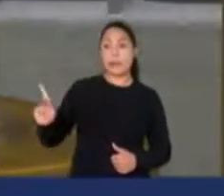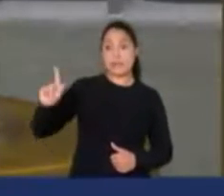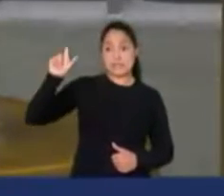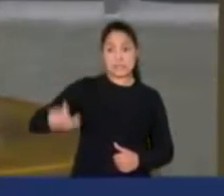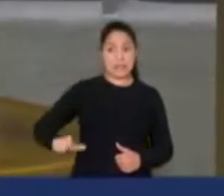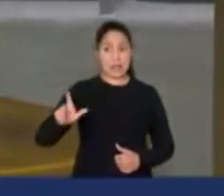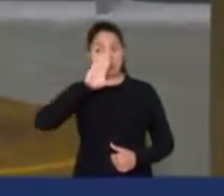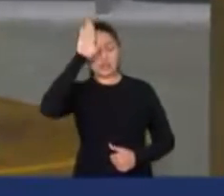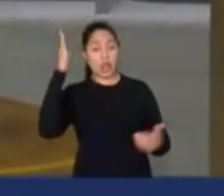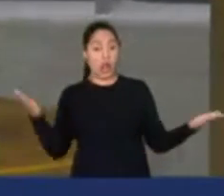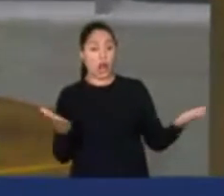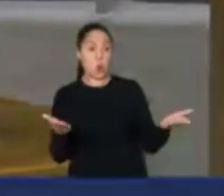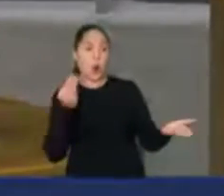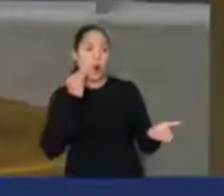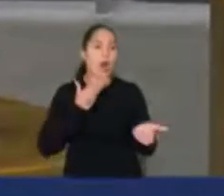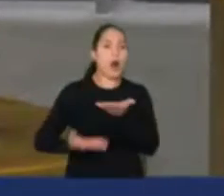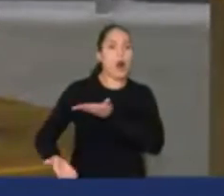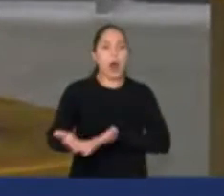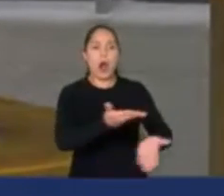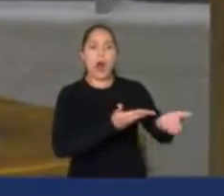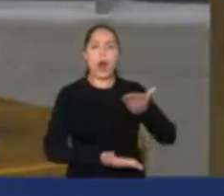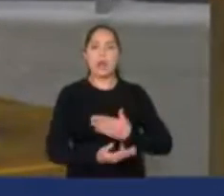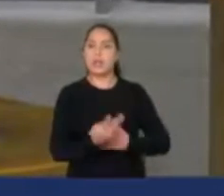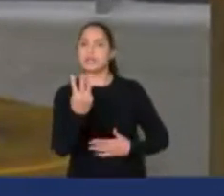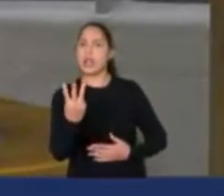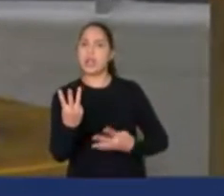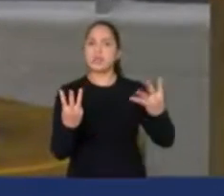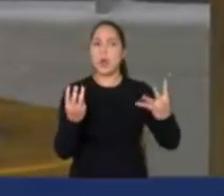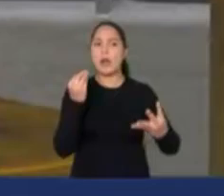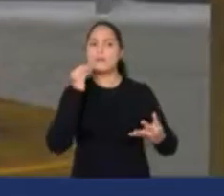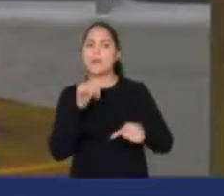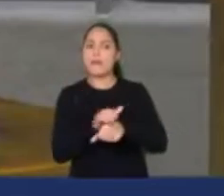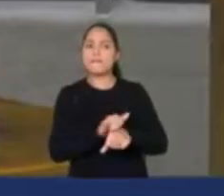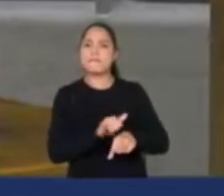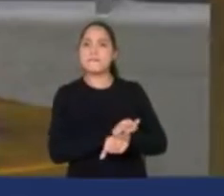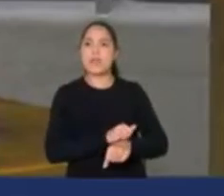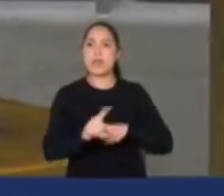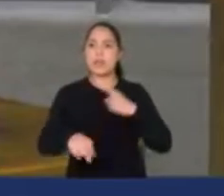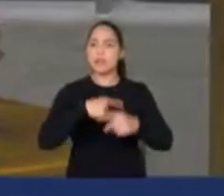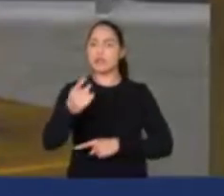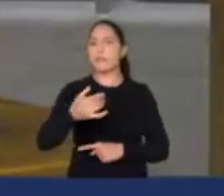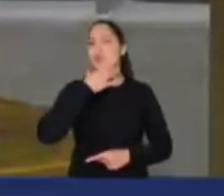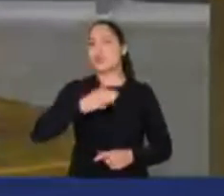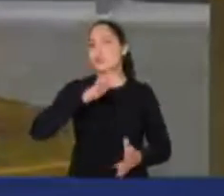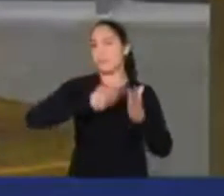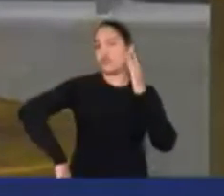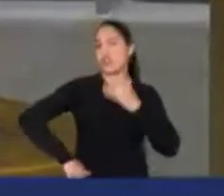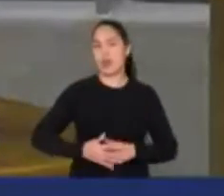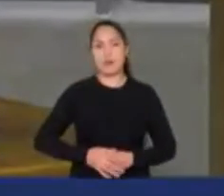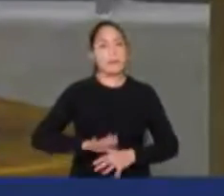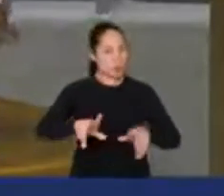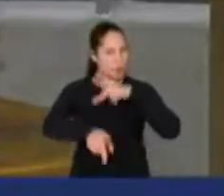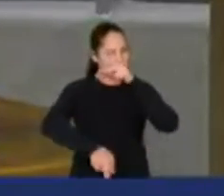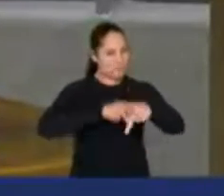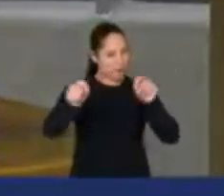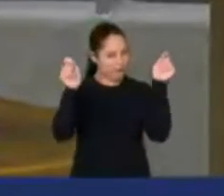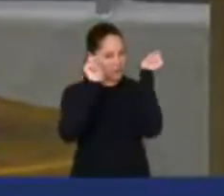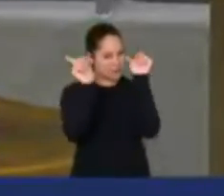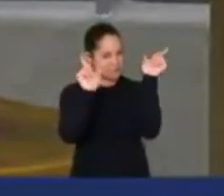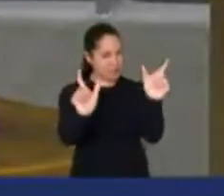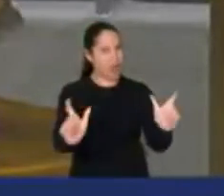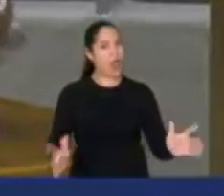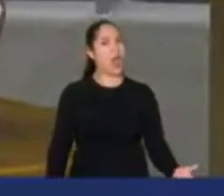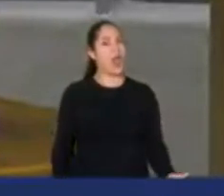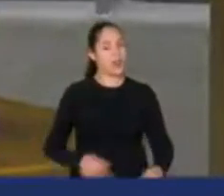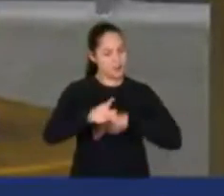para tentar recuperar 3, 4 pontos na pesquisa e tirar depois de dezembro. Mas o povo é esperto. O povo não é bobo. Vai